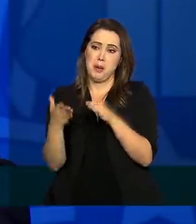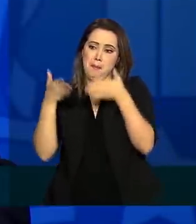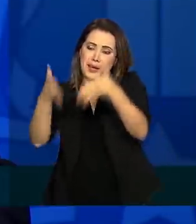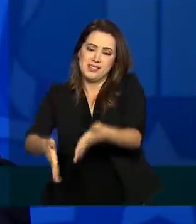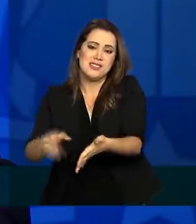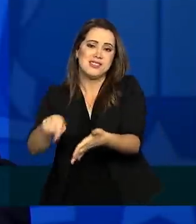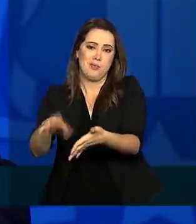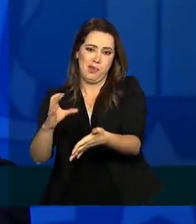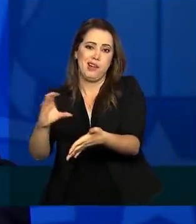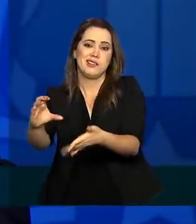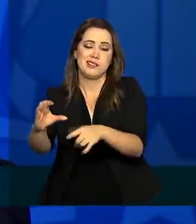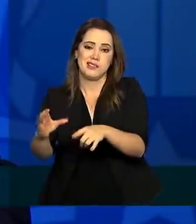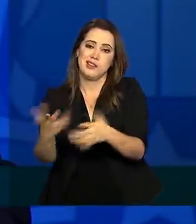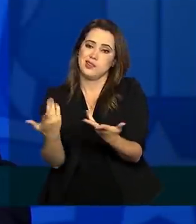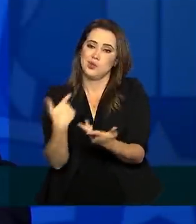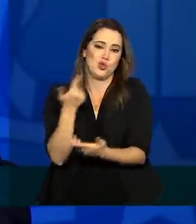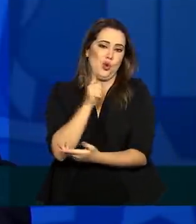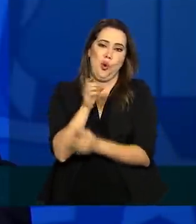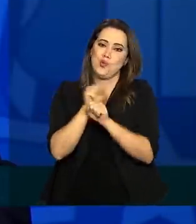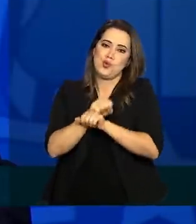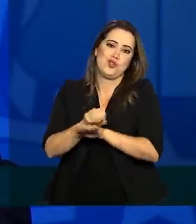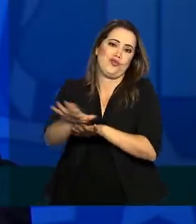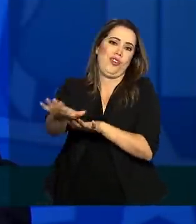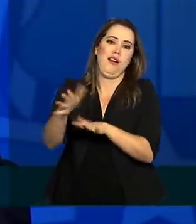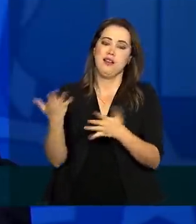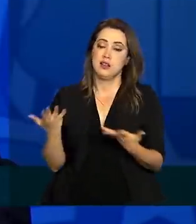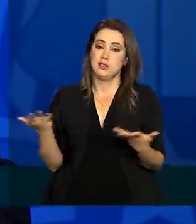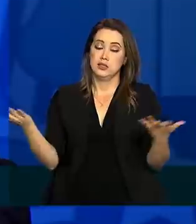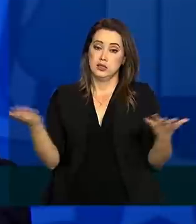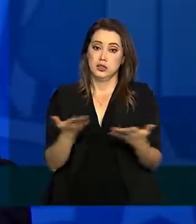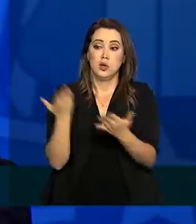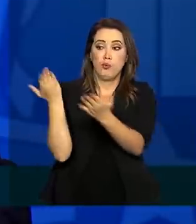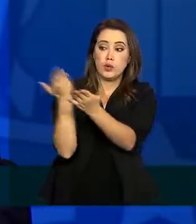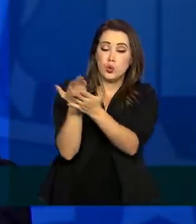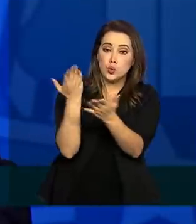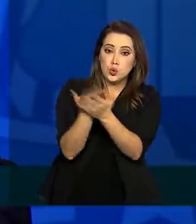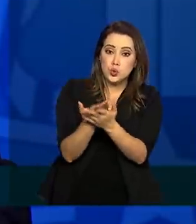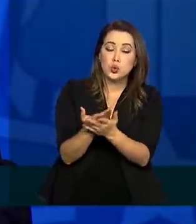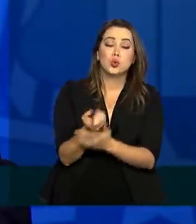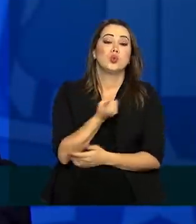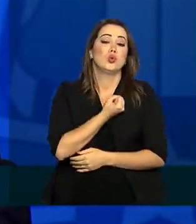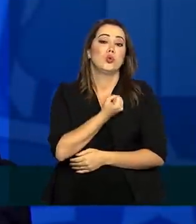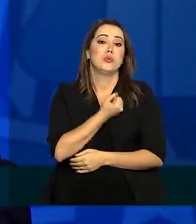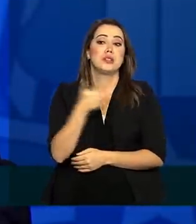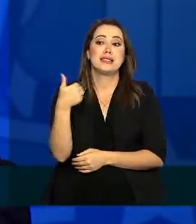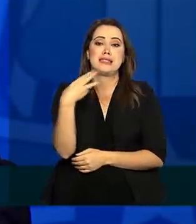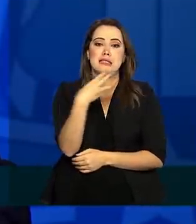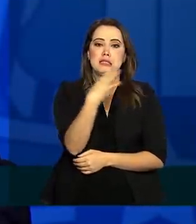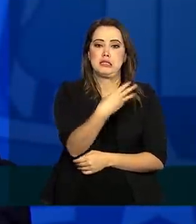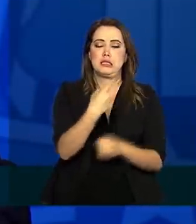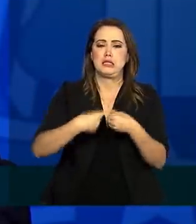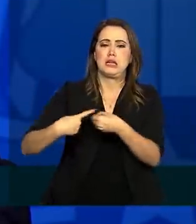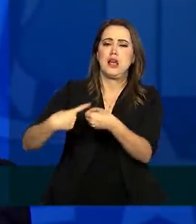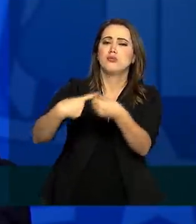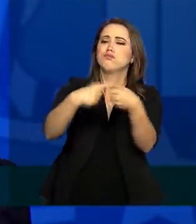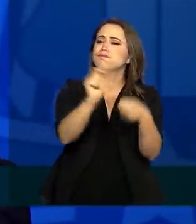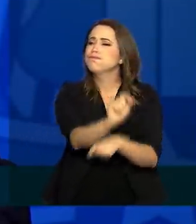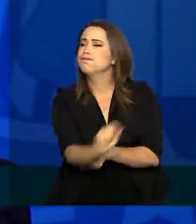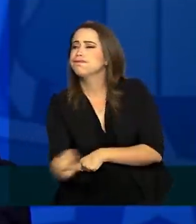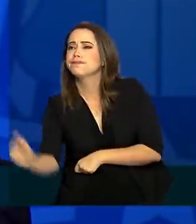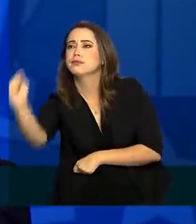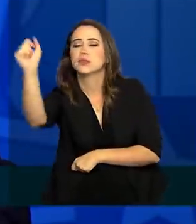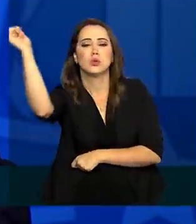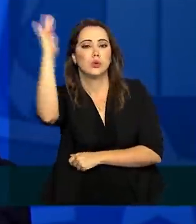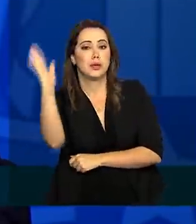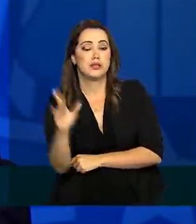informações que serão apresentadas. O estudo traz dados de 133 cidades espalhadas pelo território nacional.